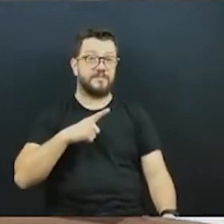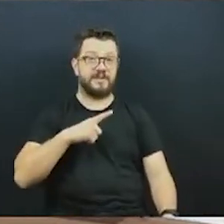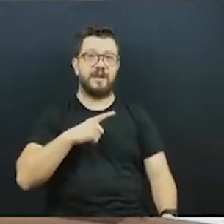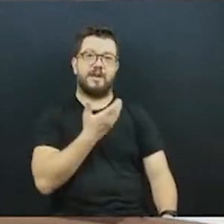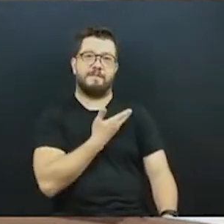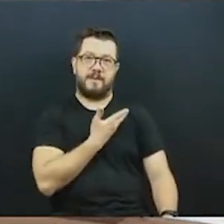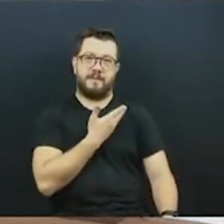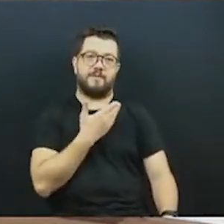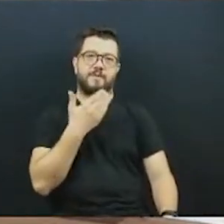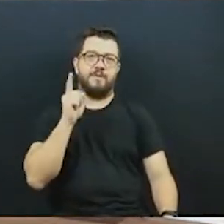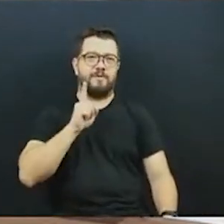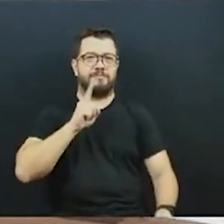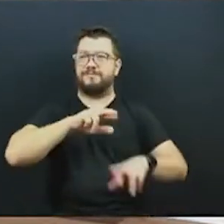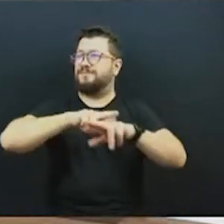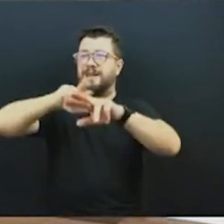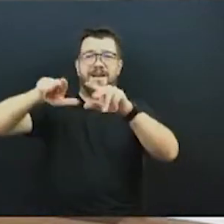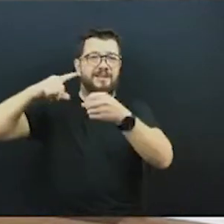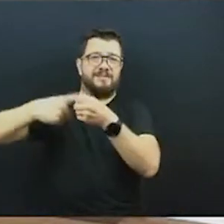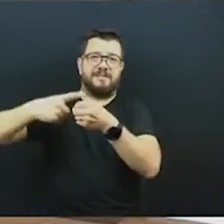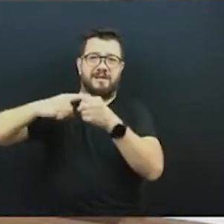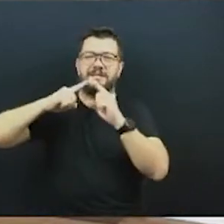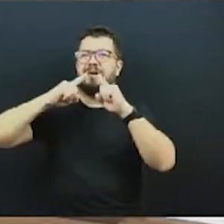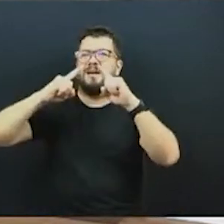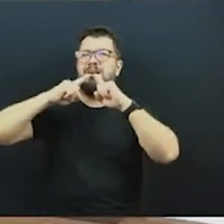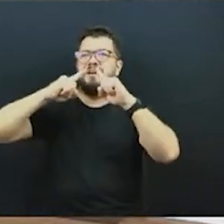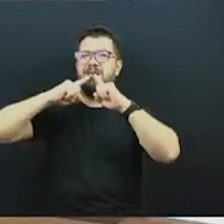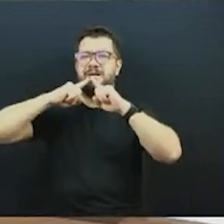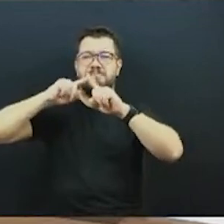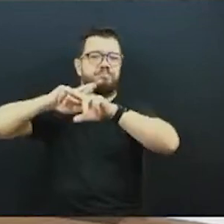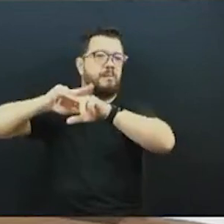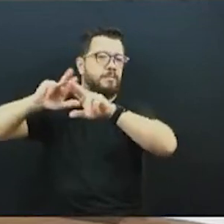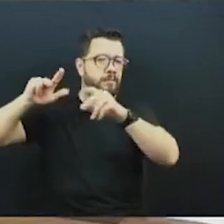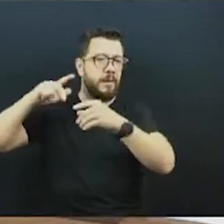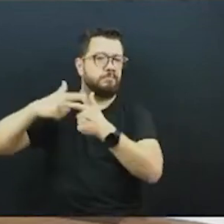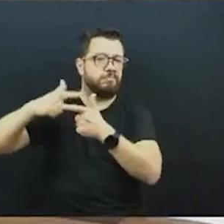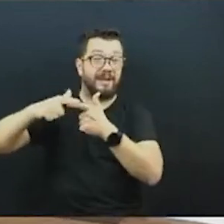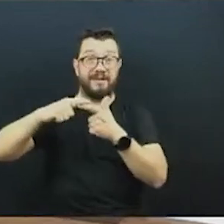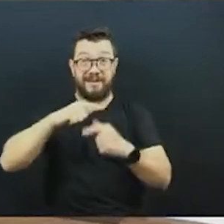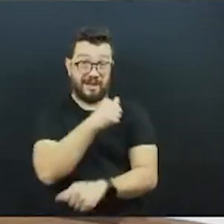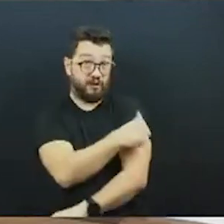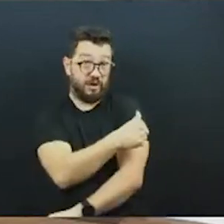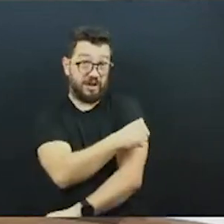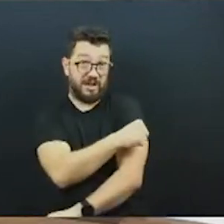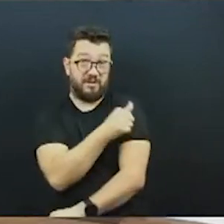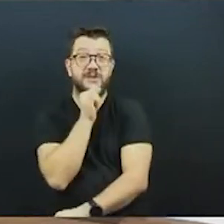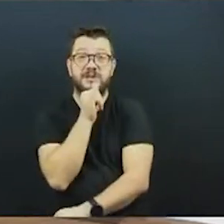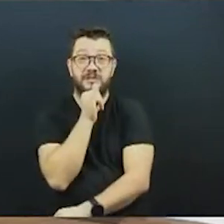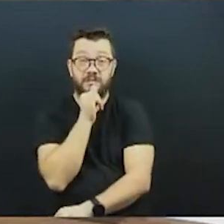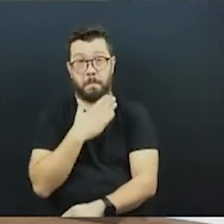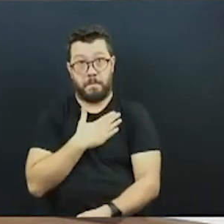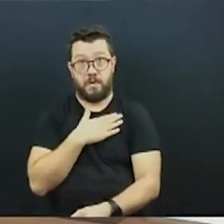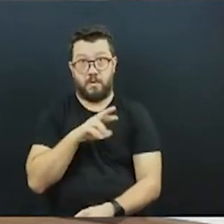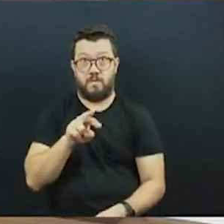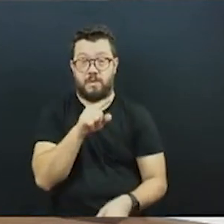Curitiba, que reclamam demais do transporte de São Paulo também. Rio, então, nem se fala. O Rio de Janeiro, meu irmão, mora no Rio, o transporte